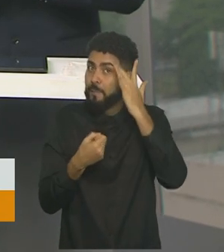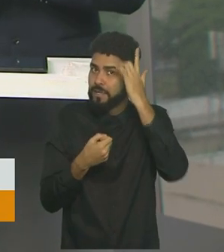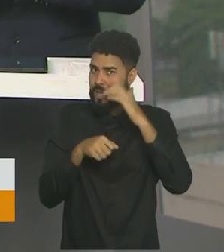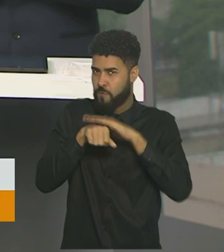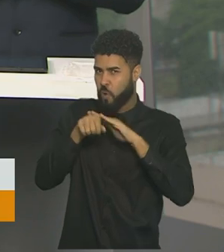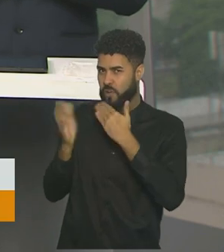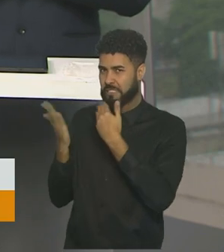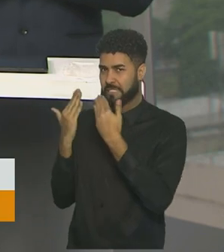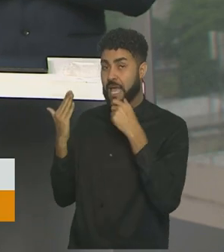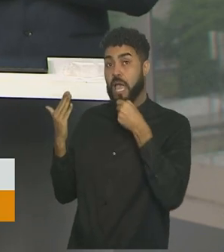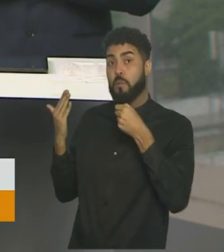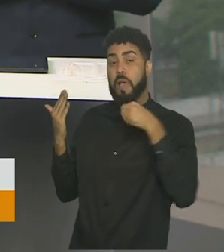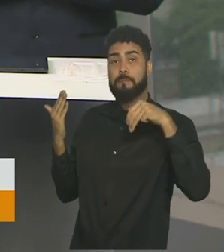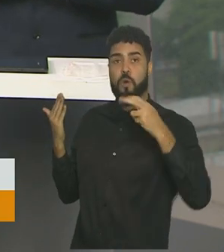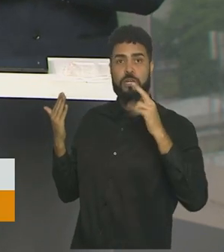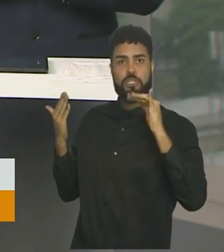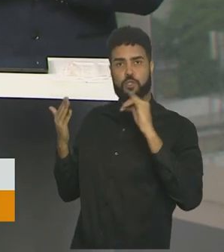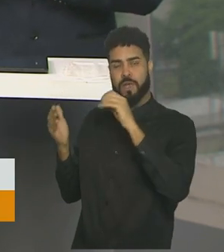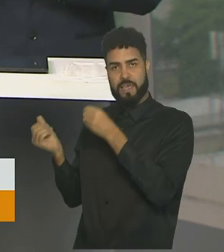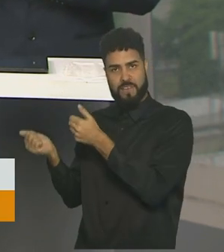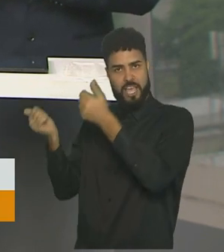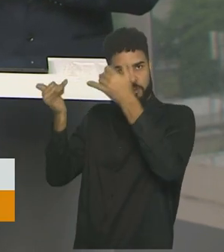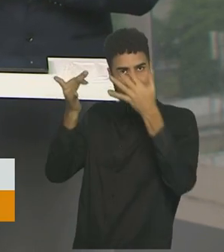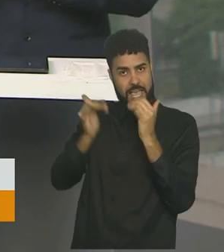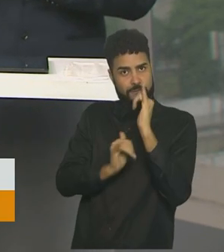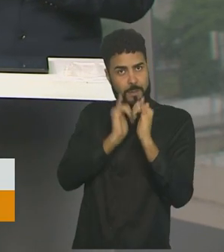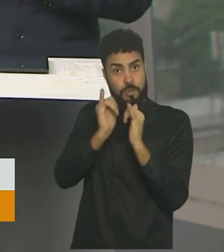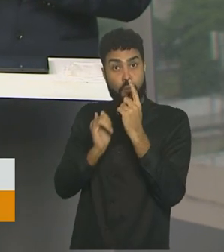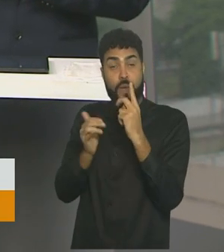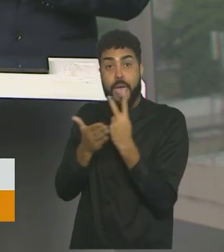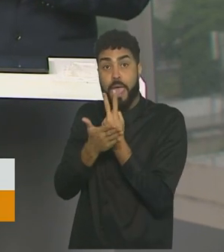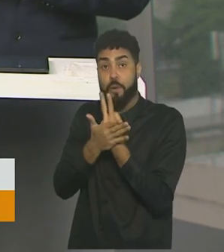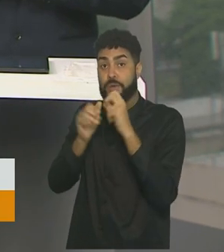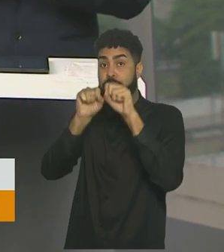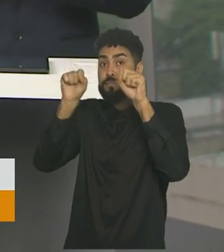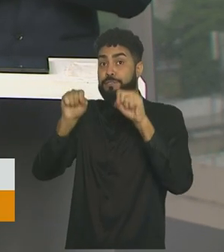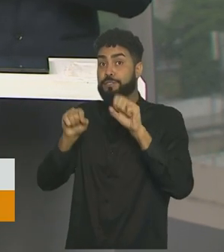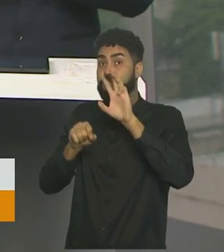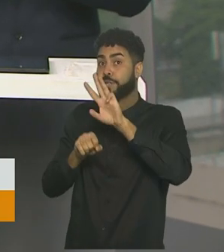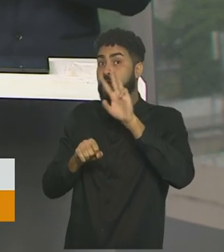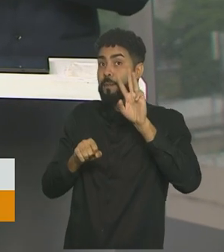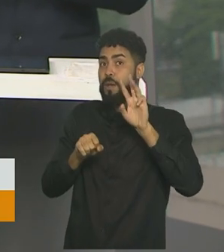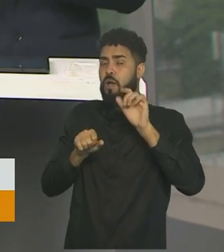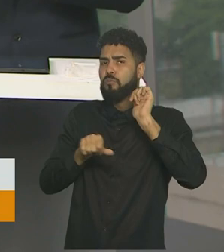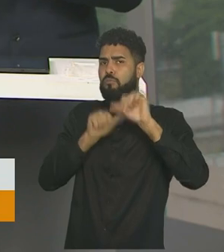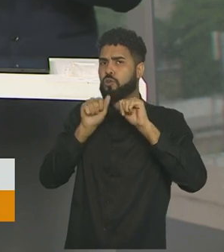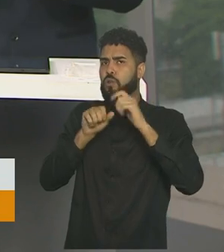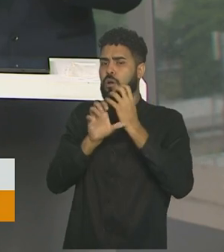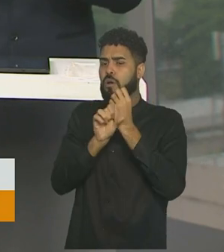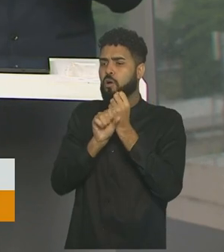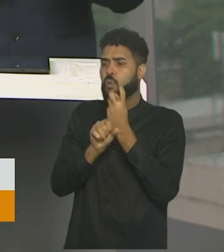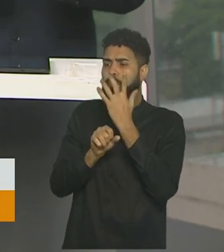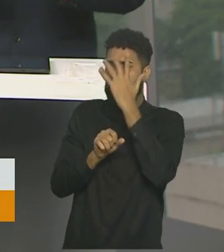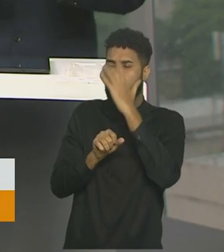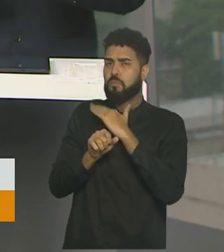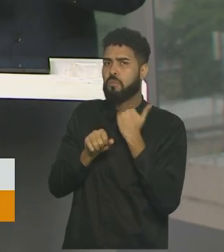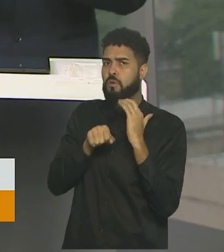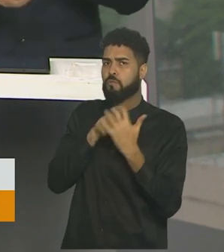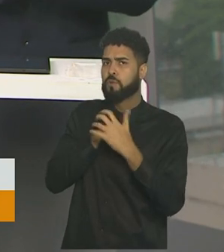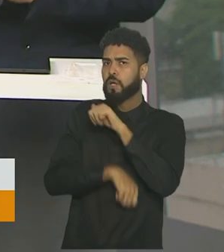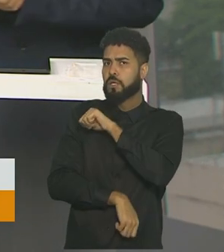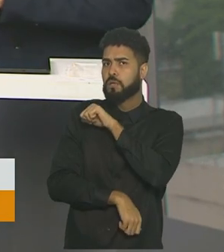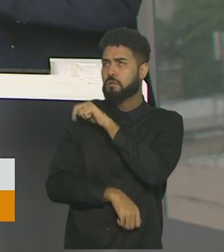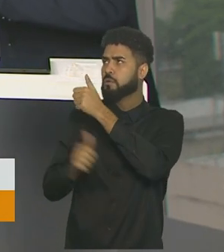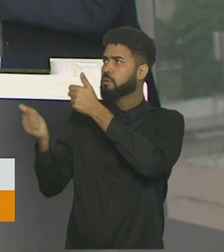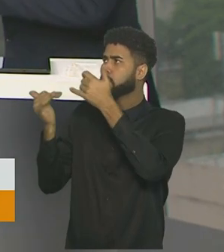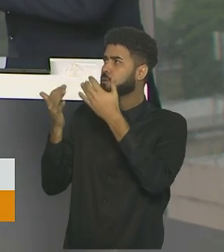repórter Maurício de Almeida, que tem ainda informações sobre um erro no sistema que distorceu os dados de mortes por Covid no Rio.